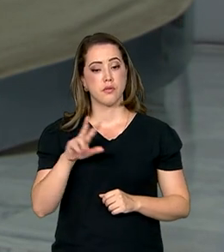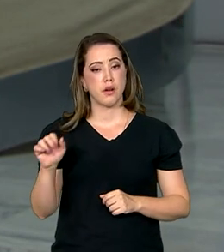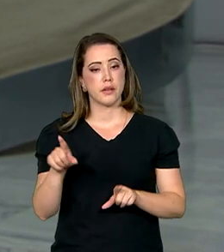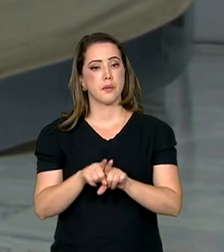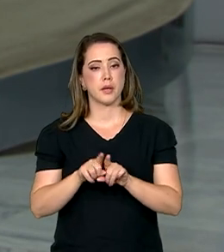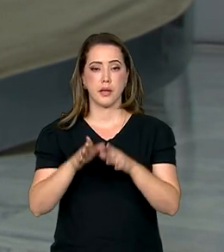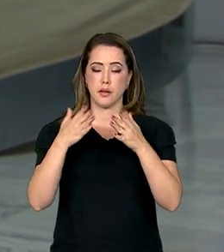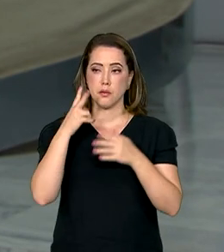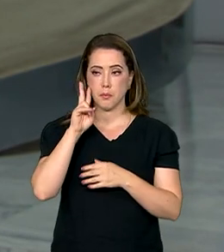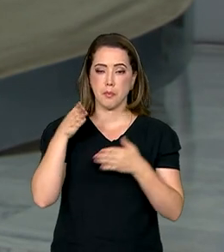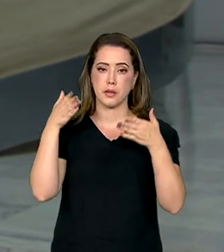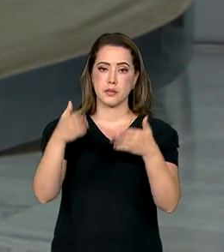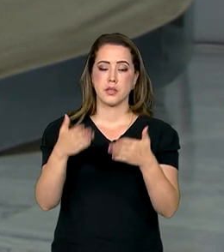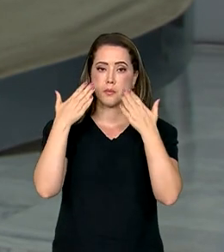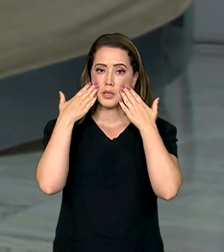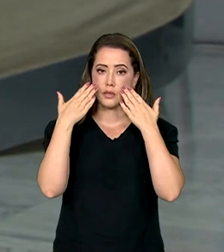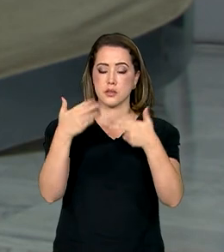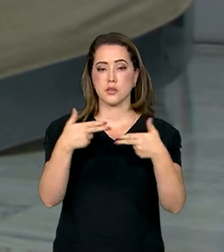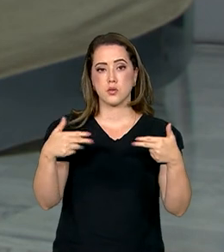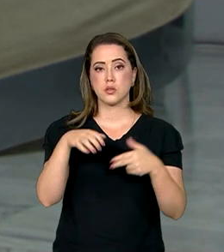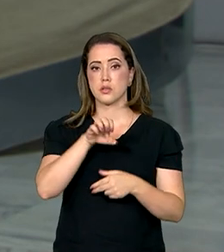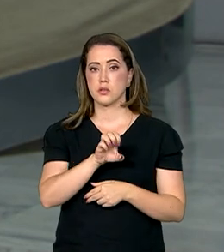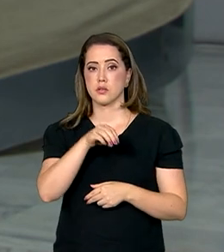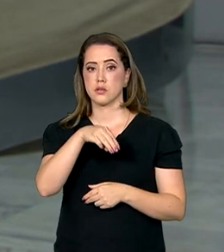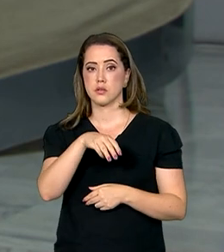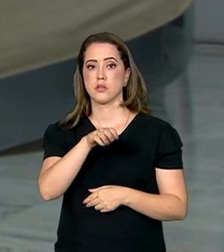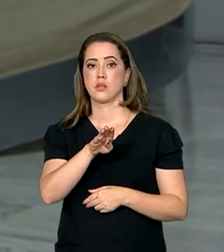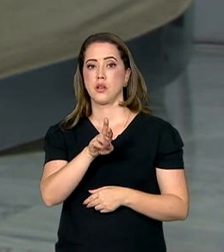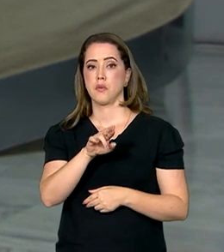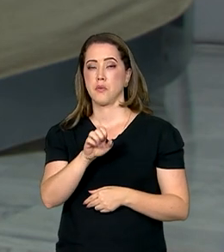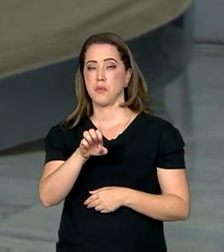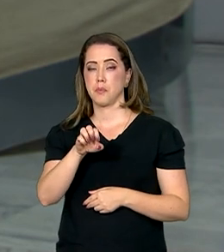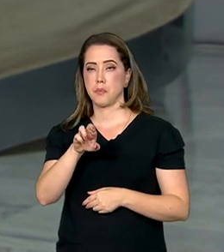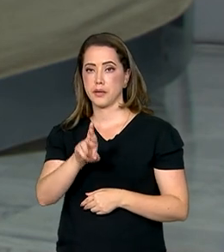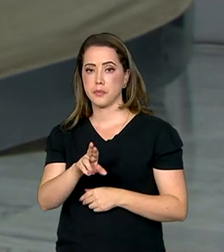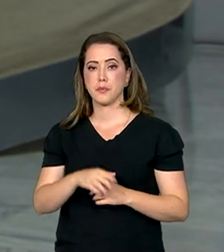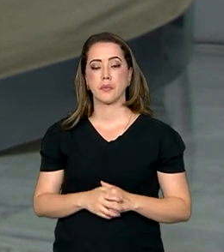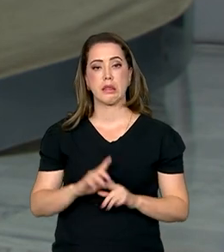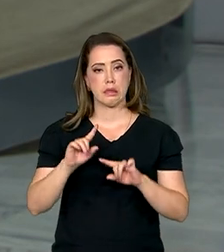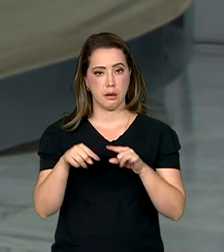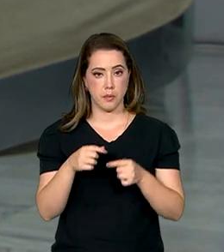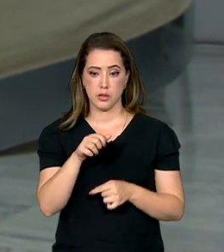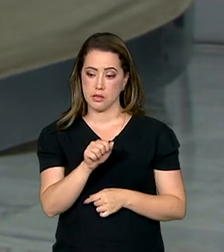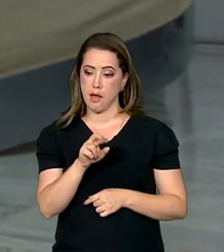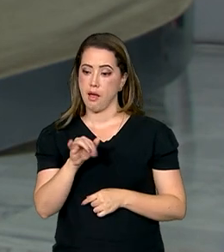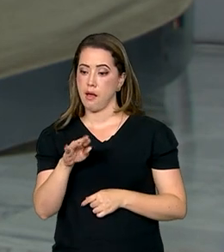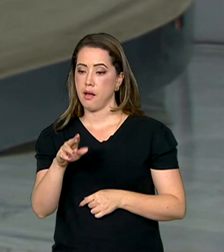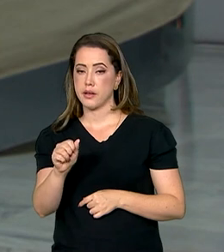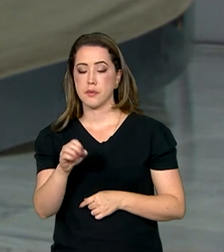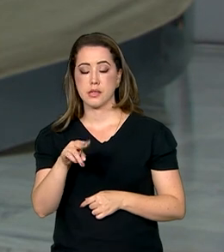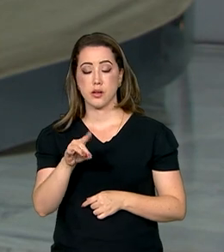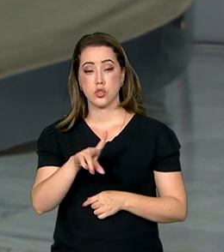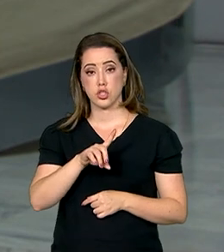de uma exposição de produtos da Embraer, a empresa brasileira de aviação. Da Arábia Saudita, Lula vai para o